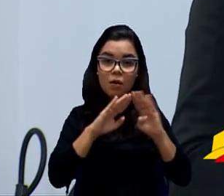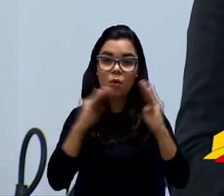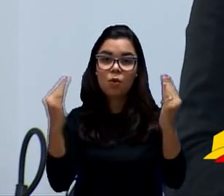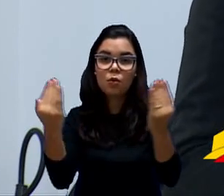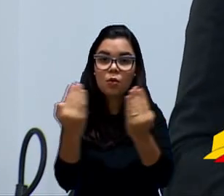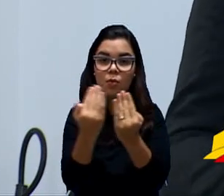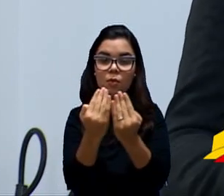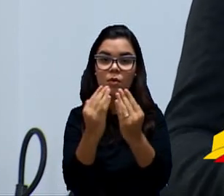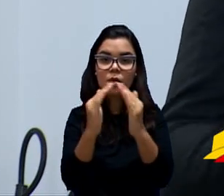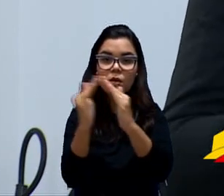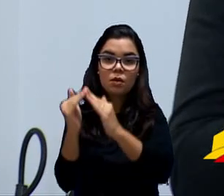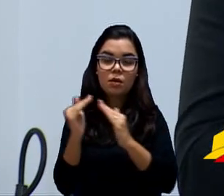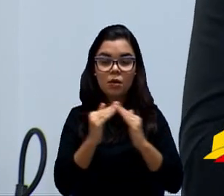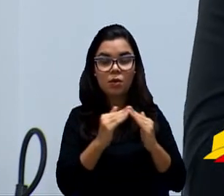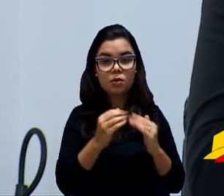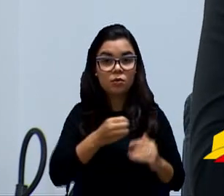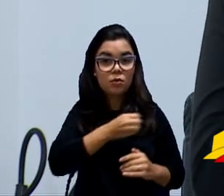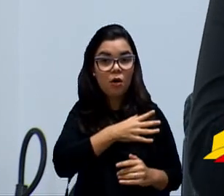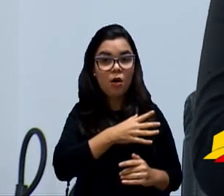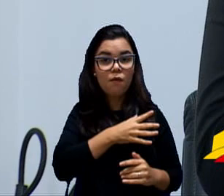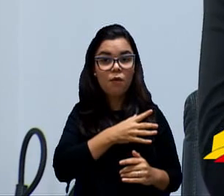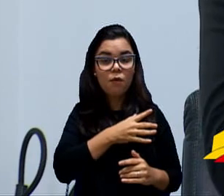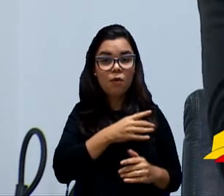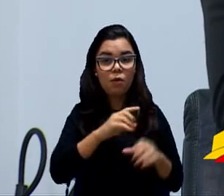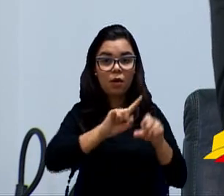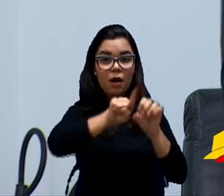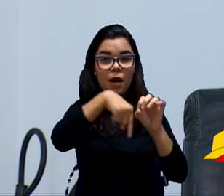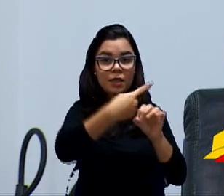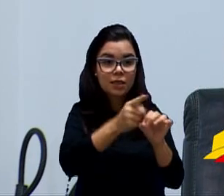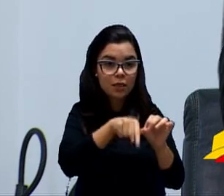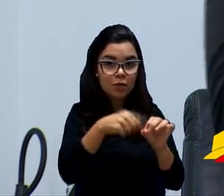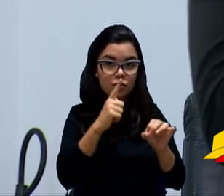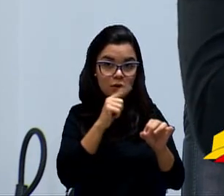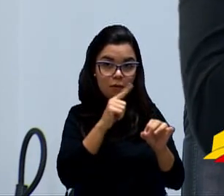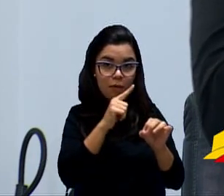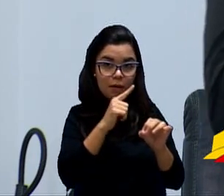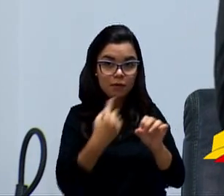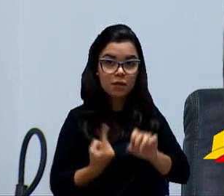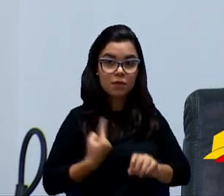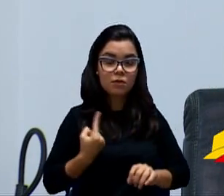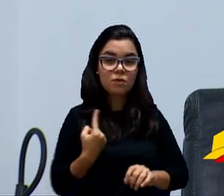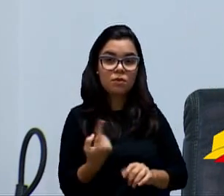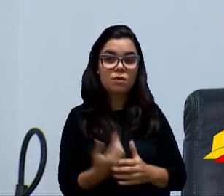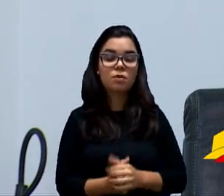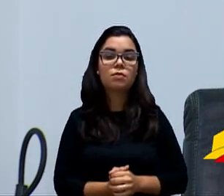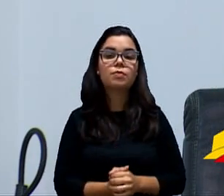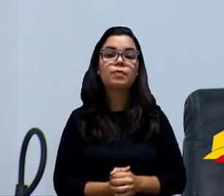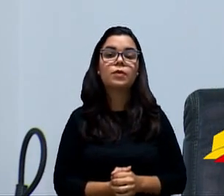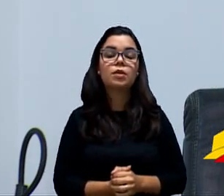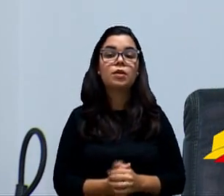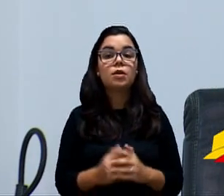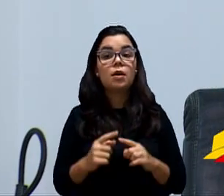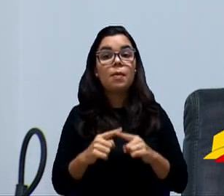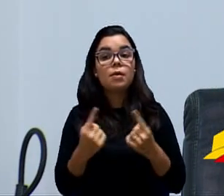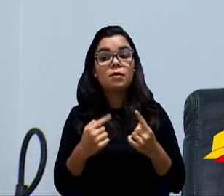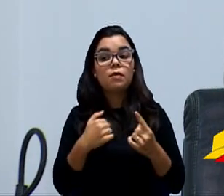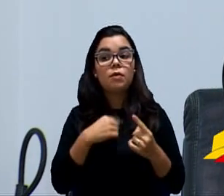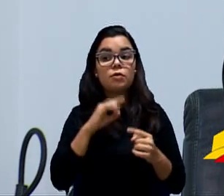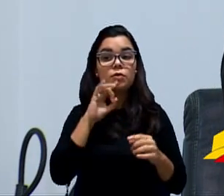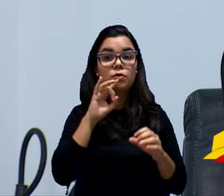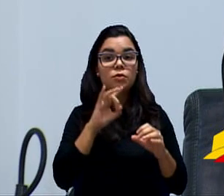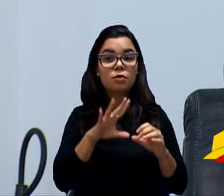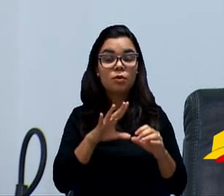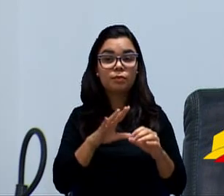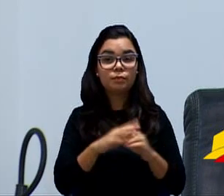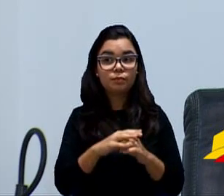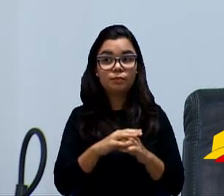do hidrômetro deve ser individualizado. Bom, se fosse somente autorização para fazer, eu imagino que isso deverá ter um cronograma, não vai